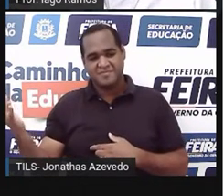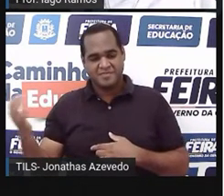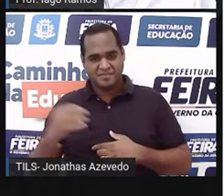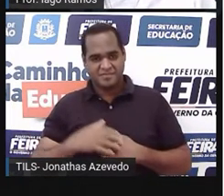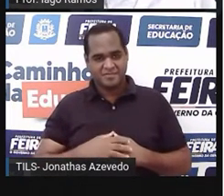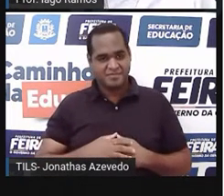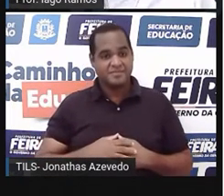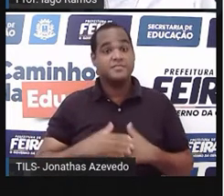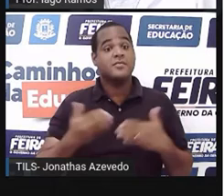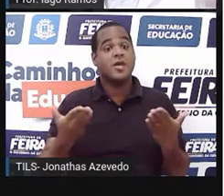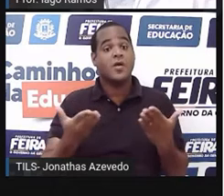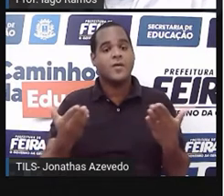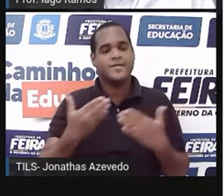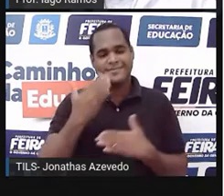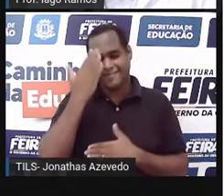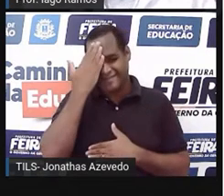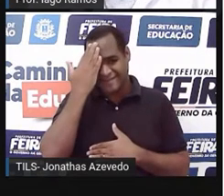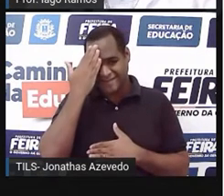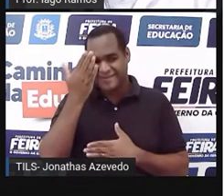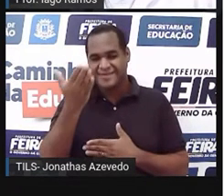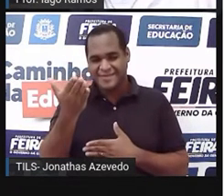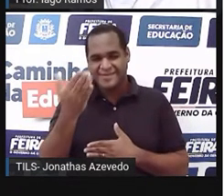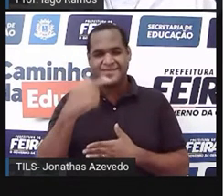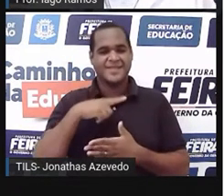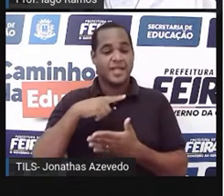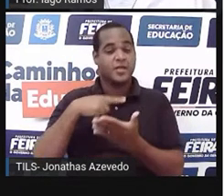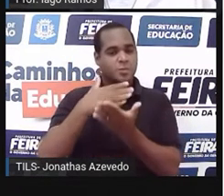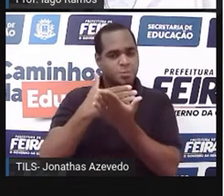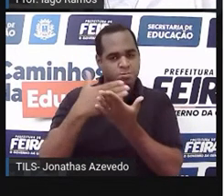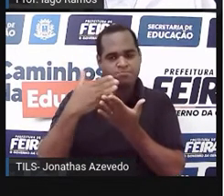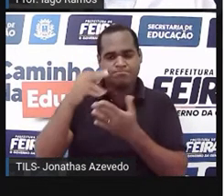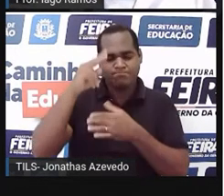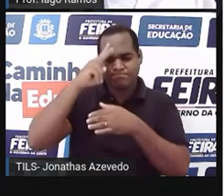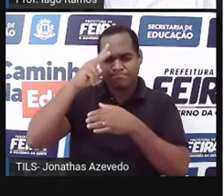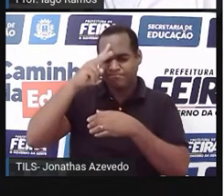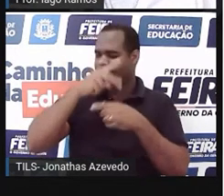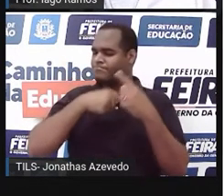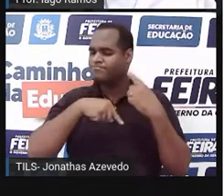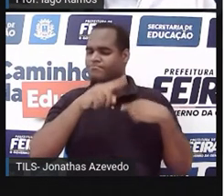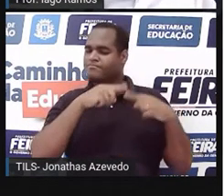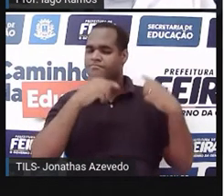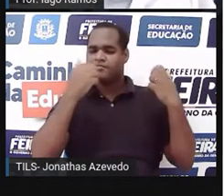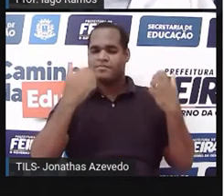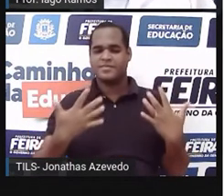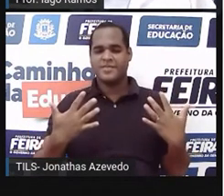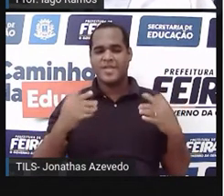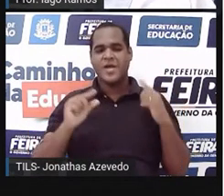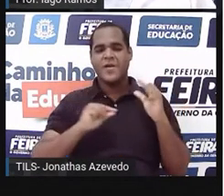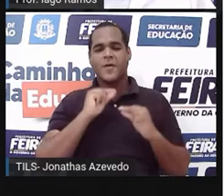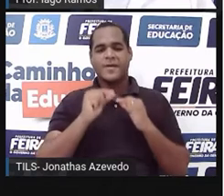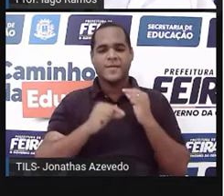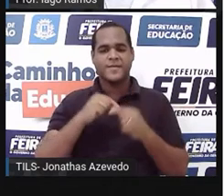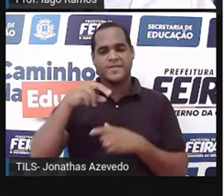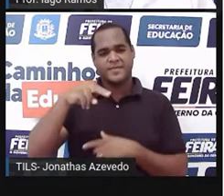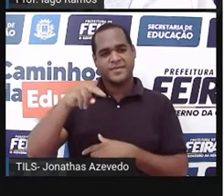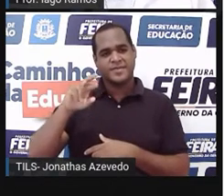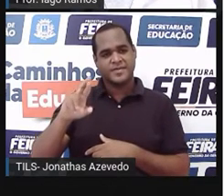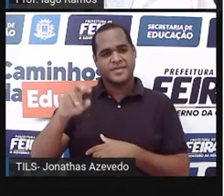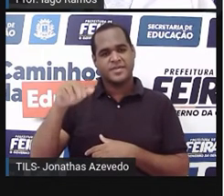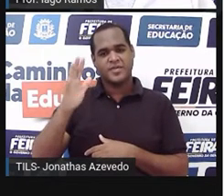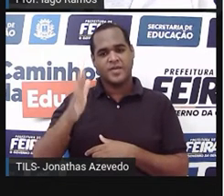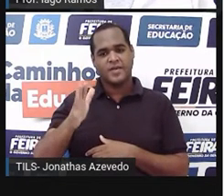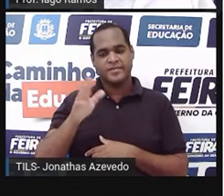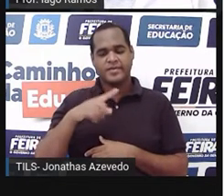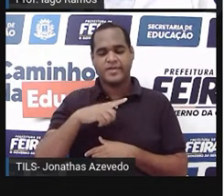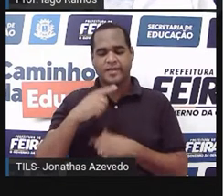Então, agora acredito que você já começou a trazer a sua memória um pouquinho sobre essa coisa de números racionais que a gente já